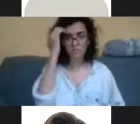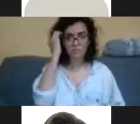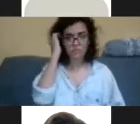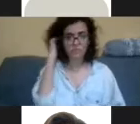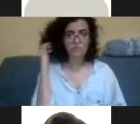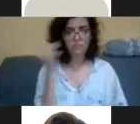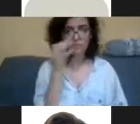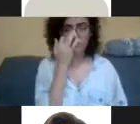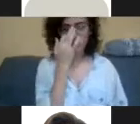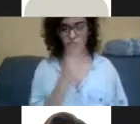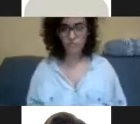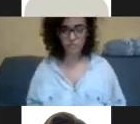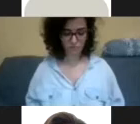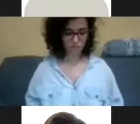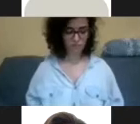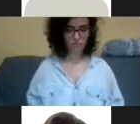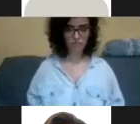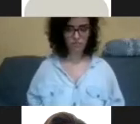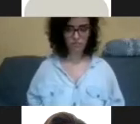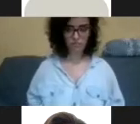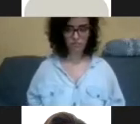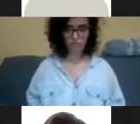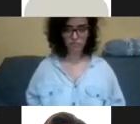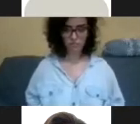já estava há bastante tempo